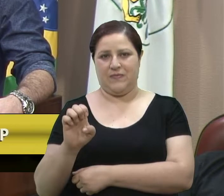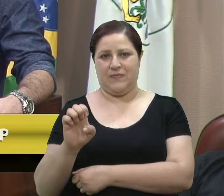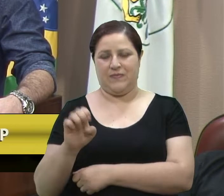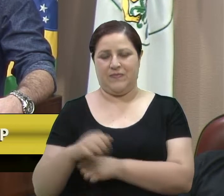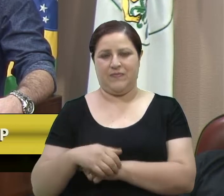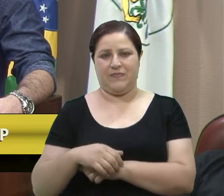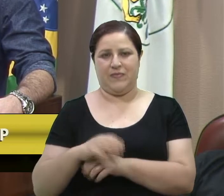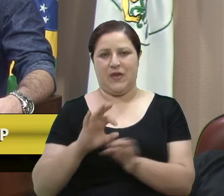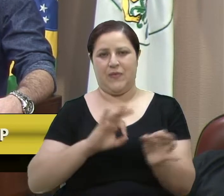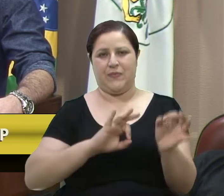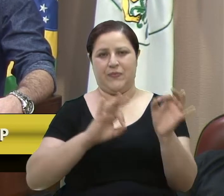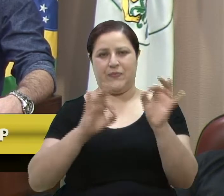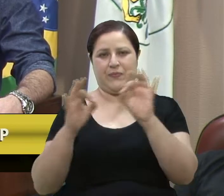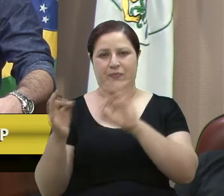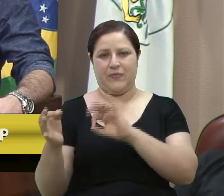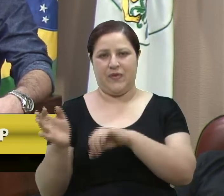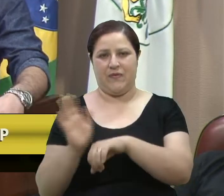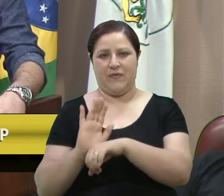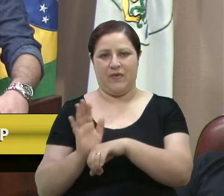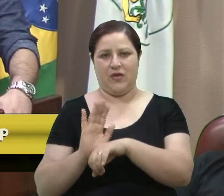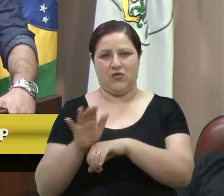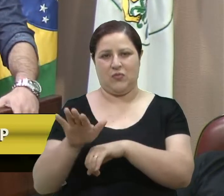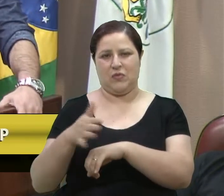de dois minutos e depois eu continuo a fala.